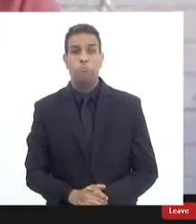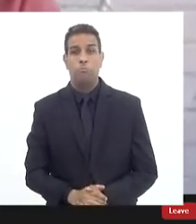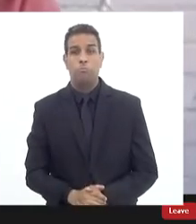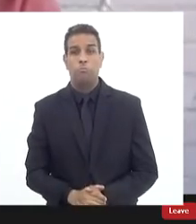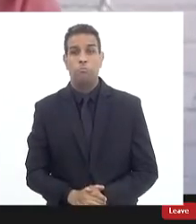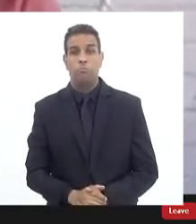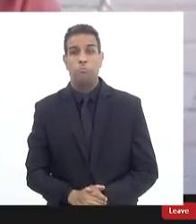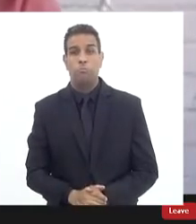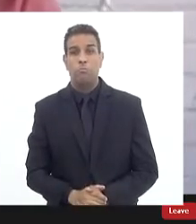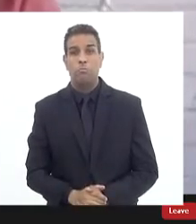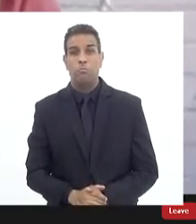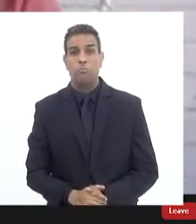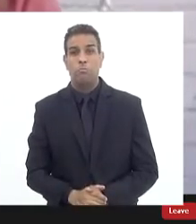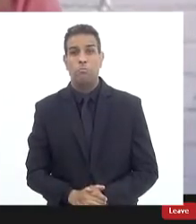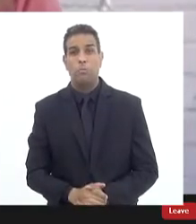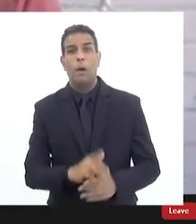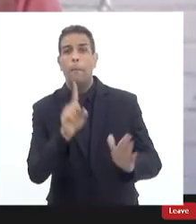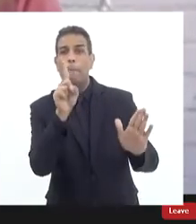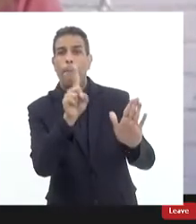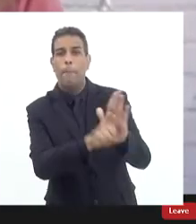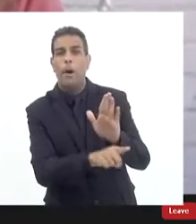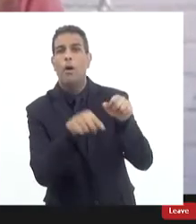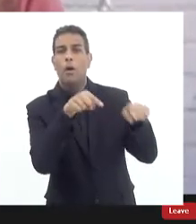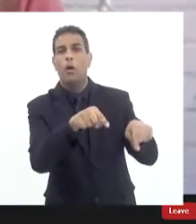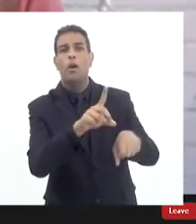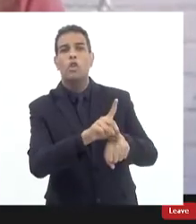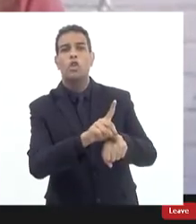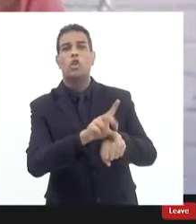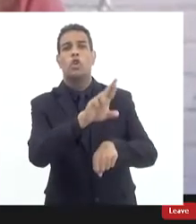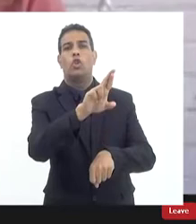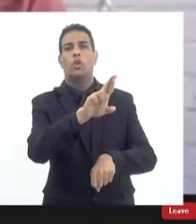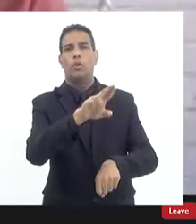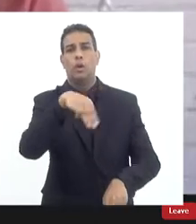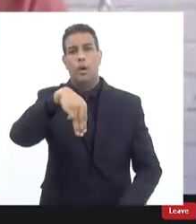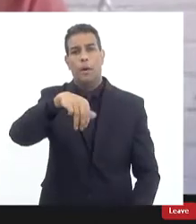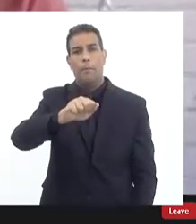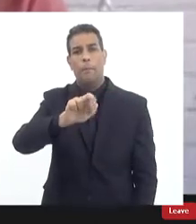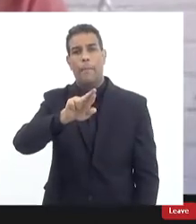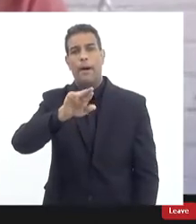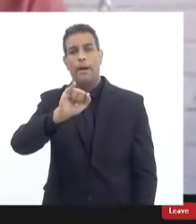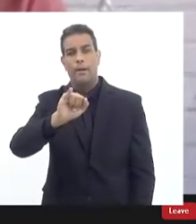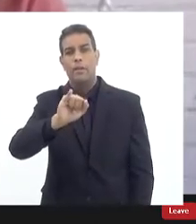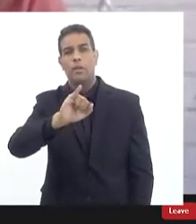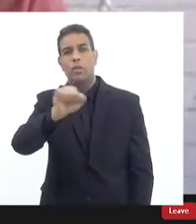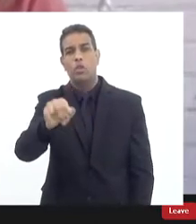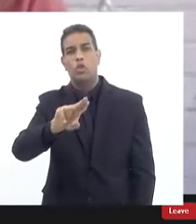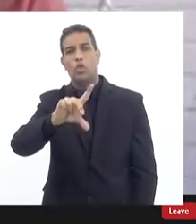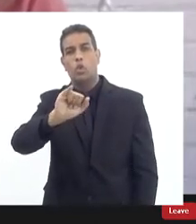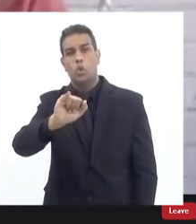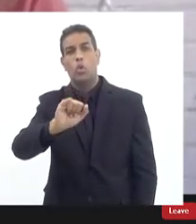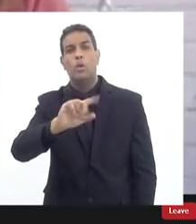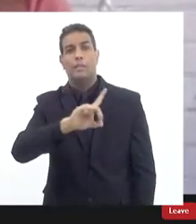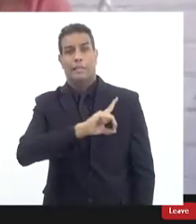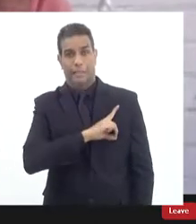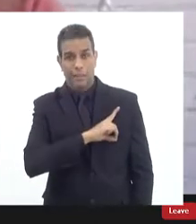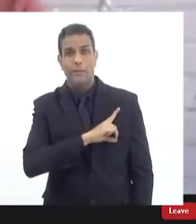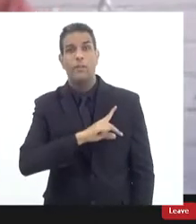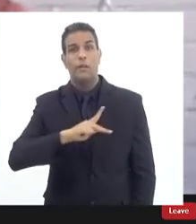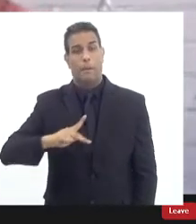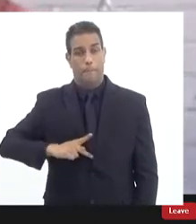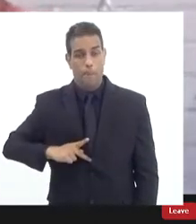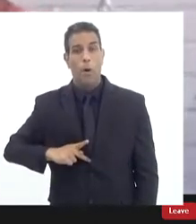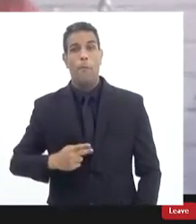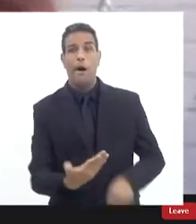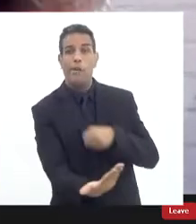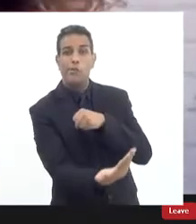pergunto aqui a defensora Maria Júlia que também sempre contribui com as nossas comissões e com o trabalho aqui dessa